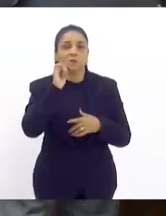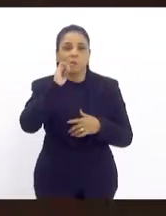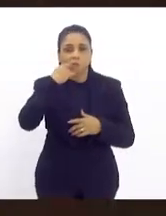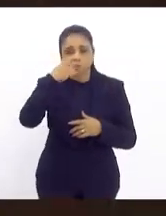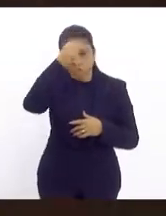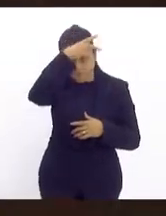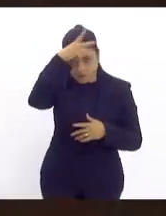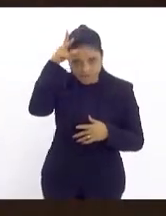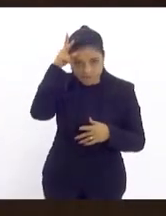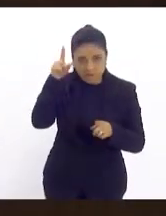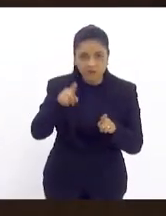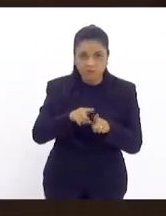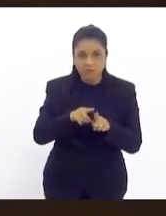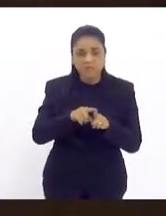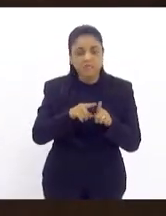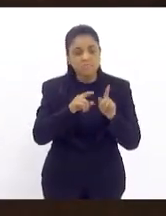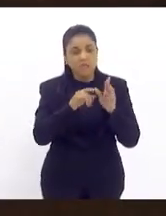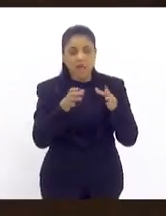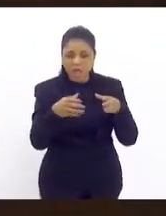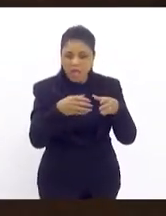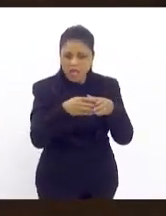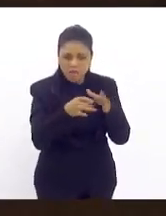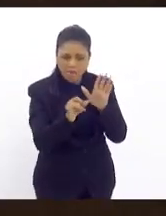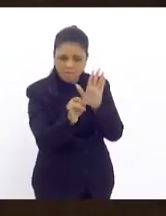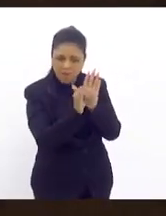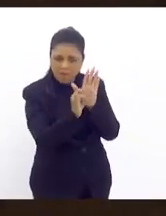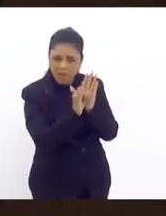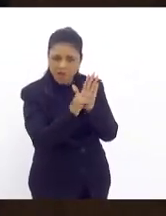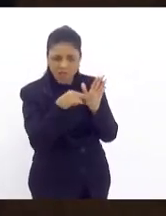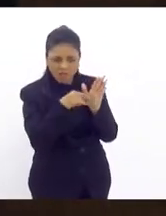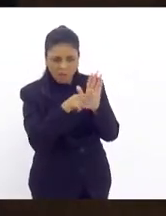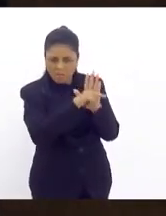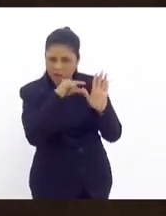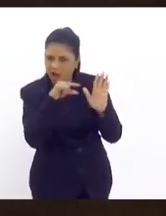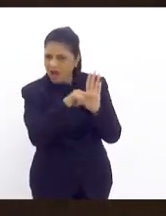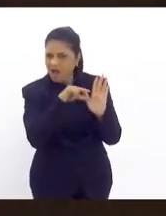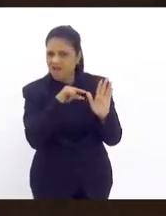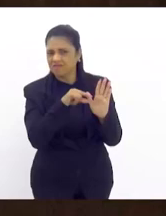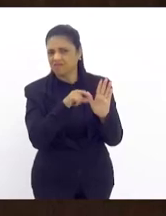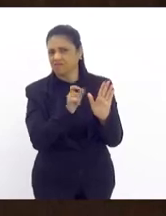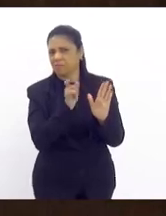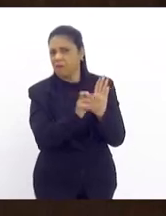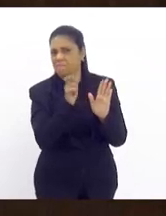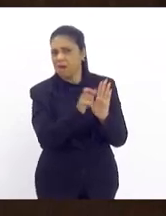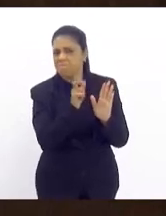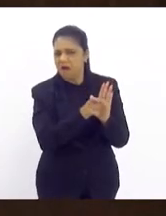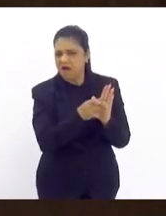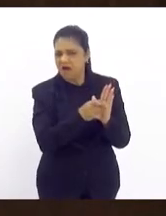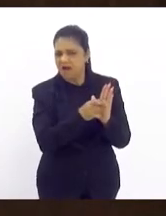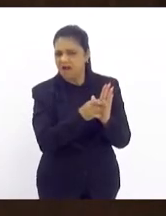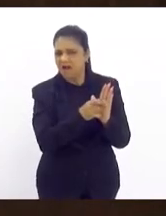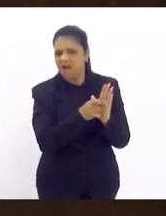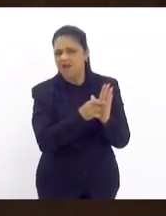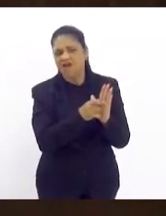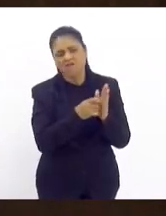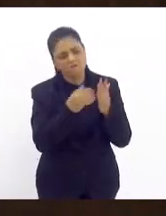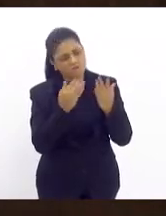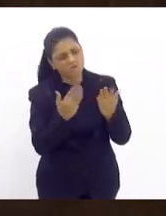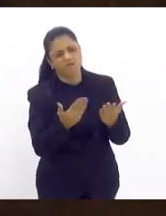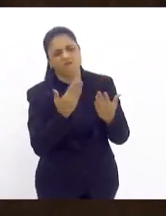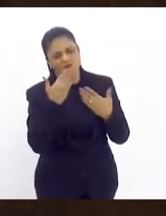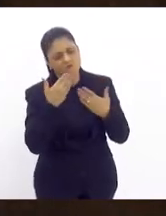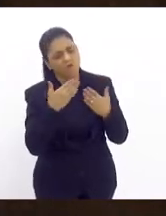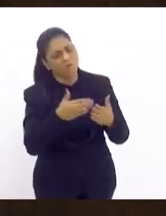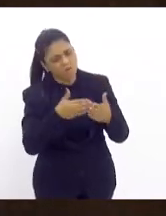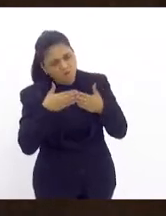sinceramente, uma equipe dessa que coloca palavras como essa num edital, pelo amor de Deus, não distrate